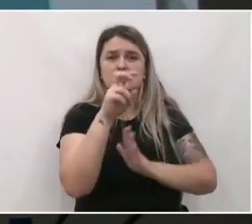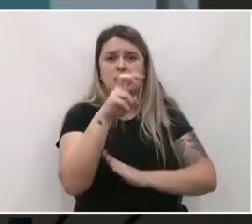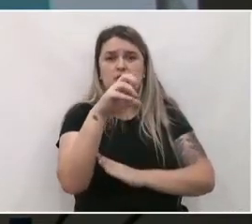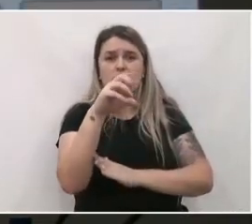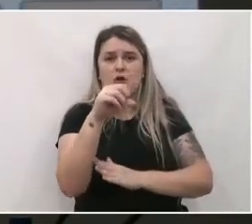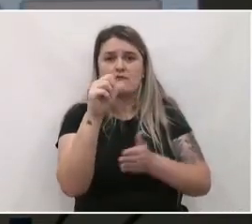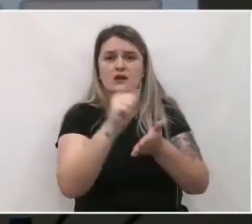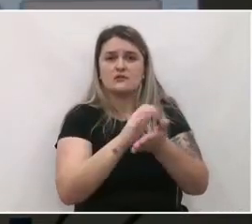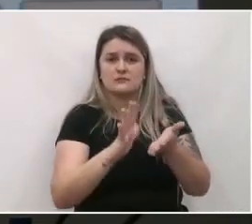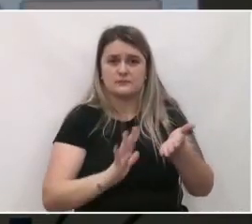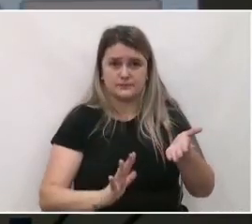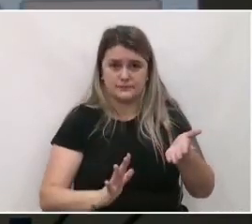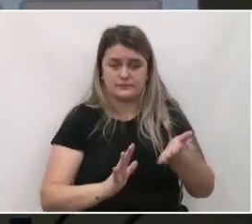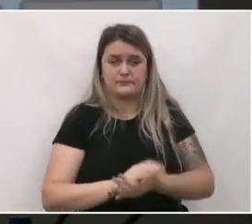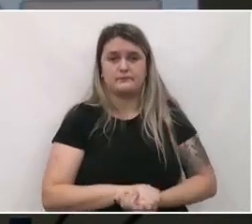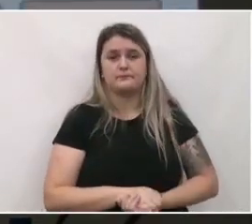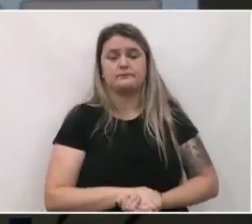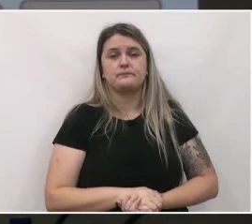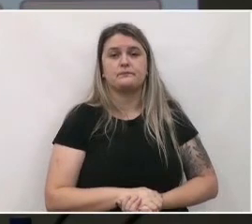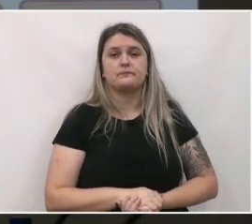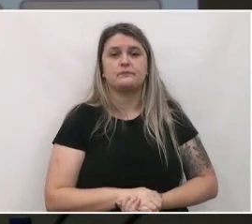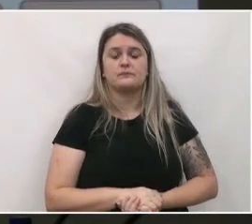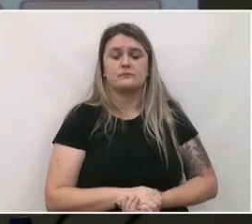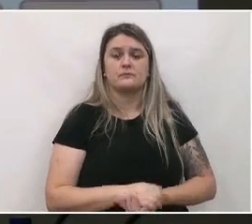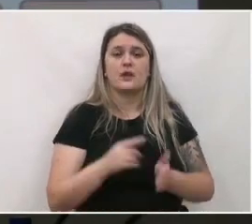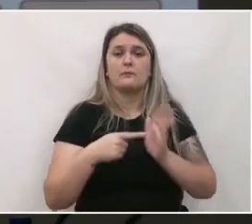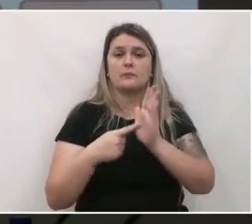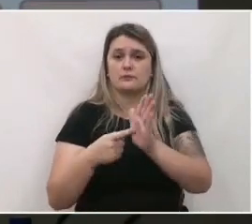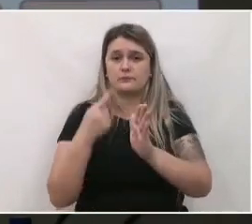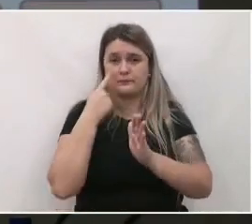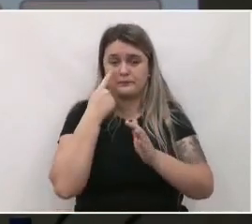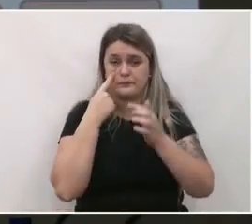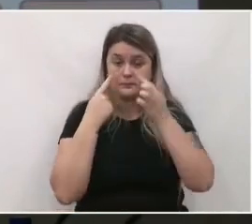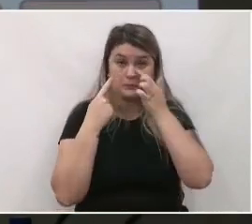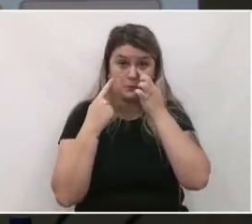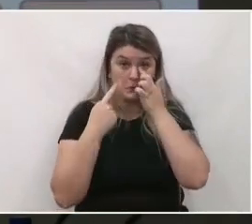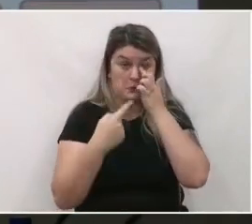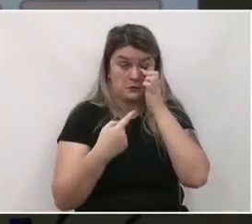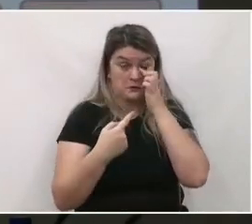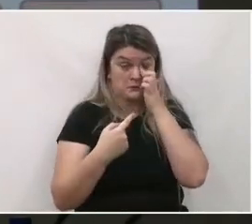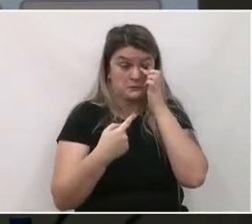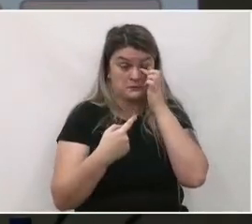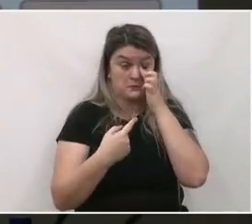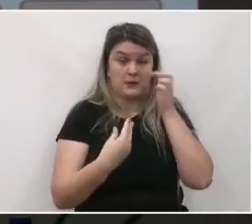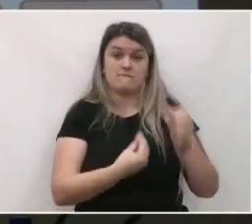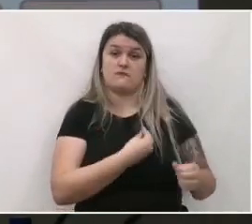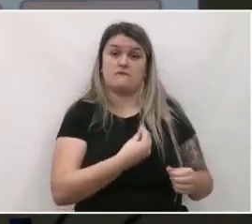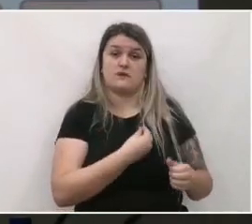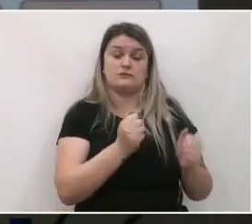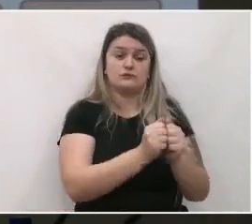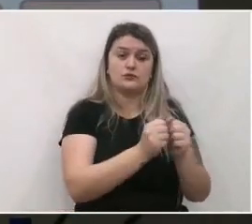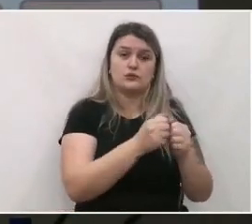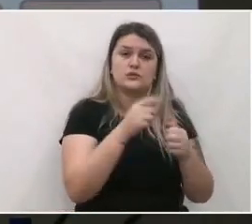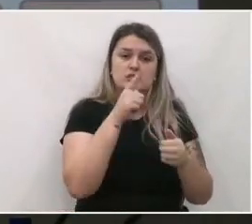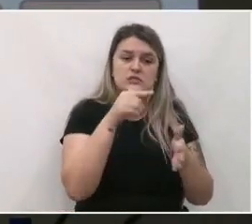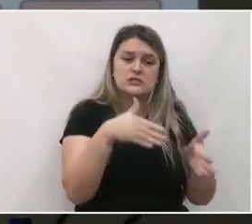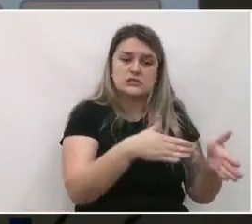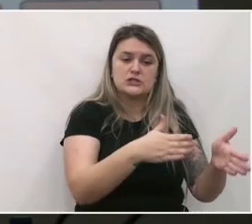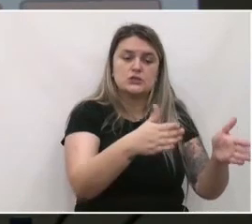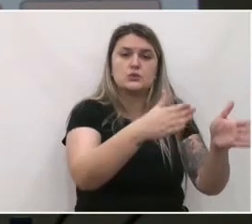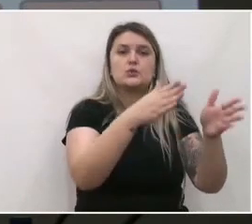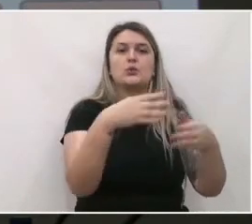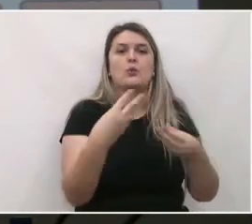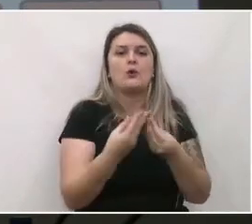ações, das quais são apresentadas aqui. Convívio sustentável com o Rio, União Polinucleada,